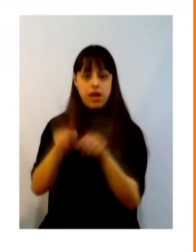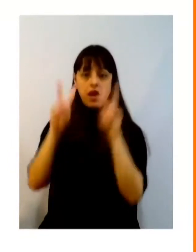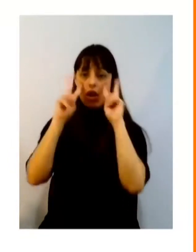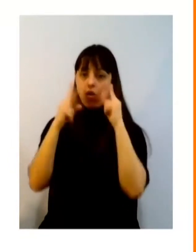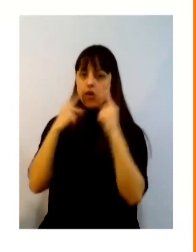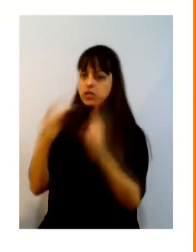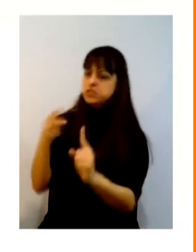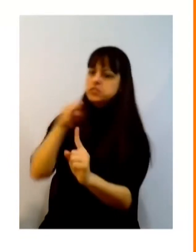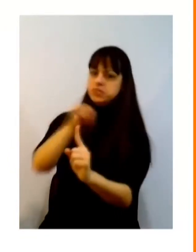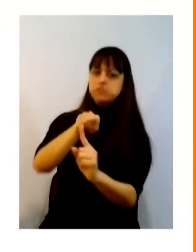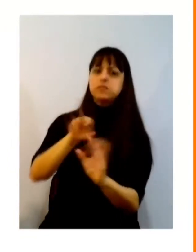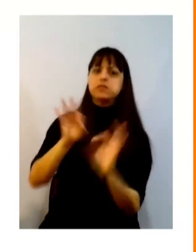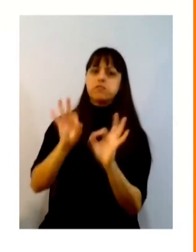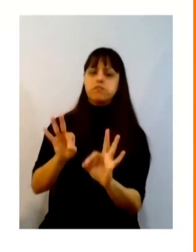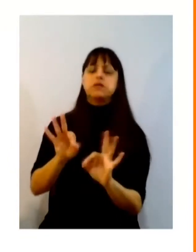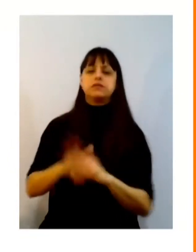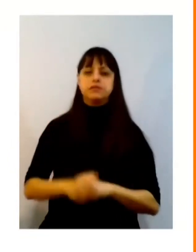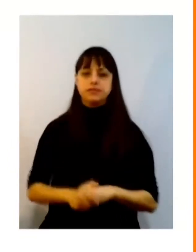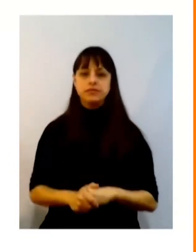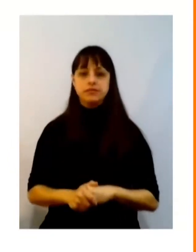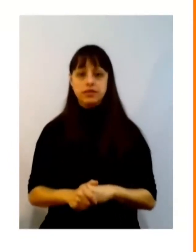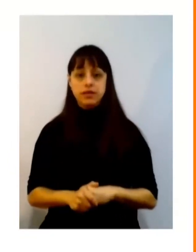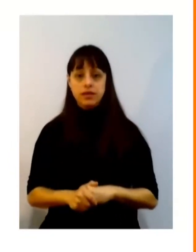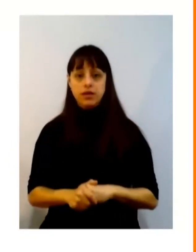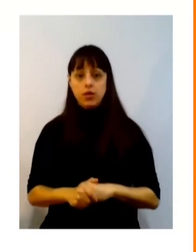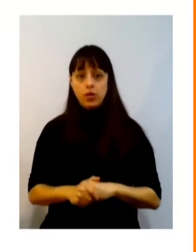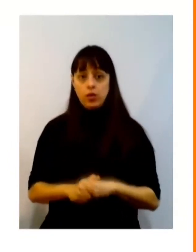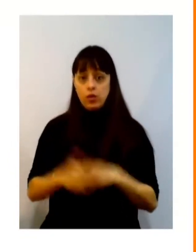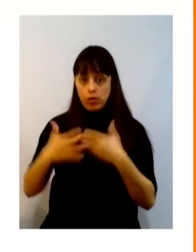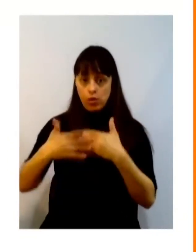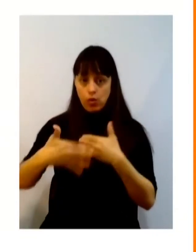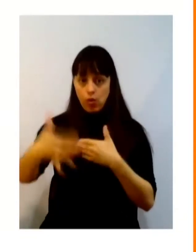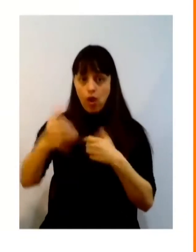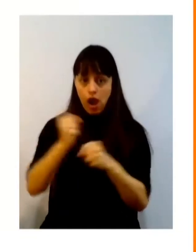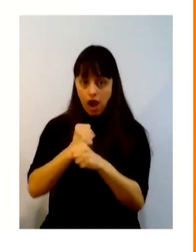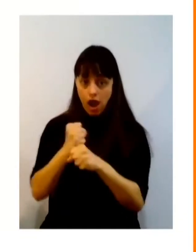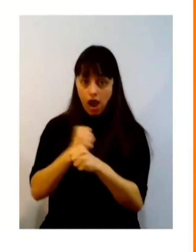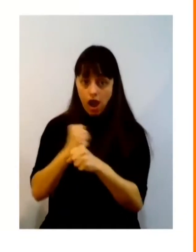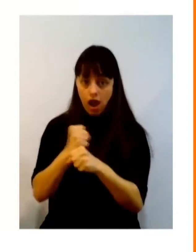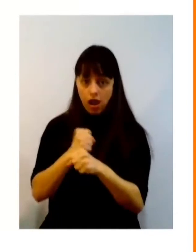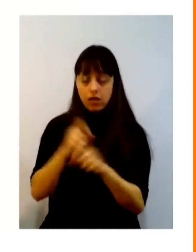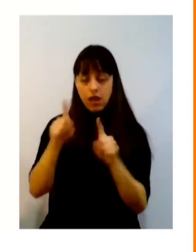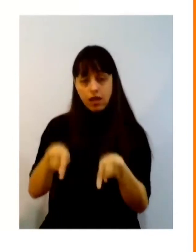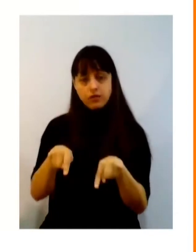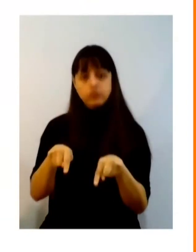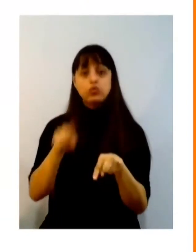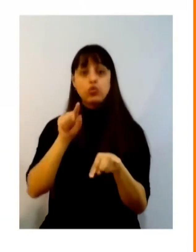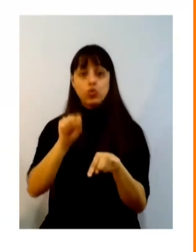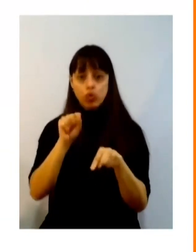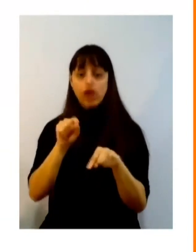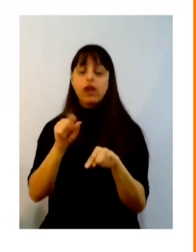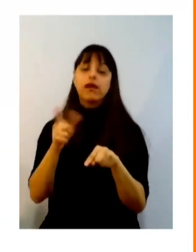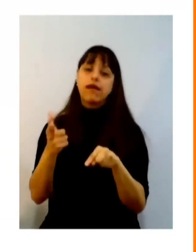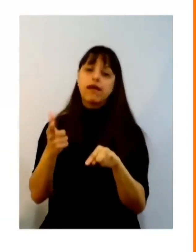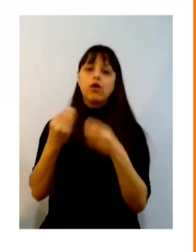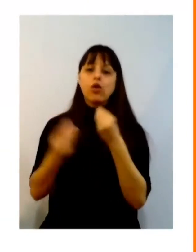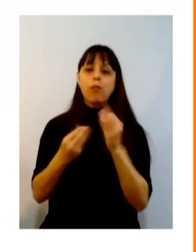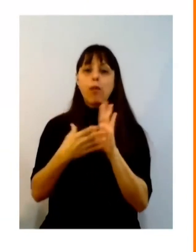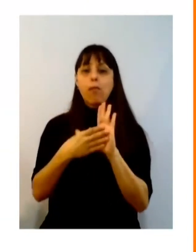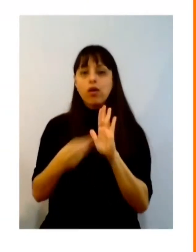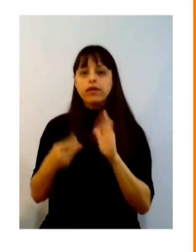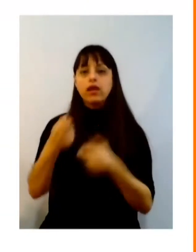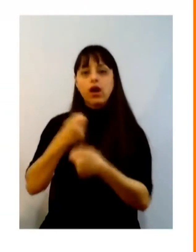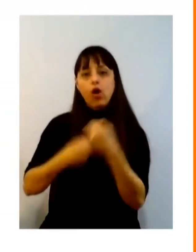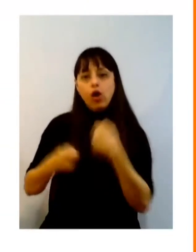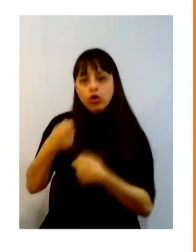para os próximos anos é isso a gente consolidar um modelo econômico financeiro para que a feira não dependa só de patrocínios e